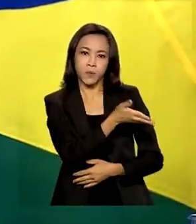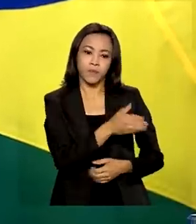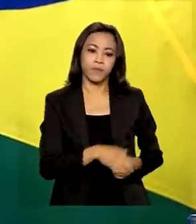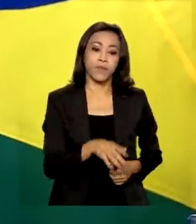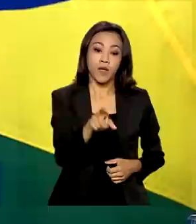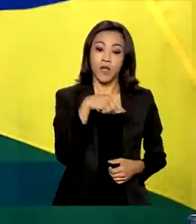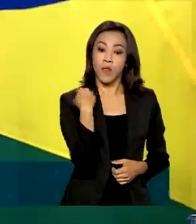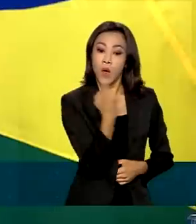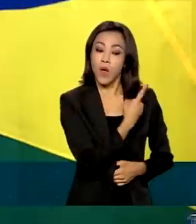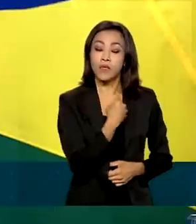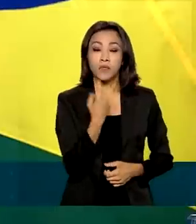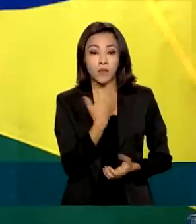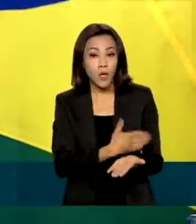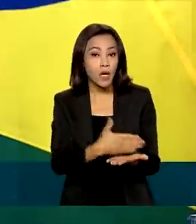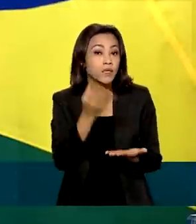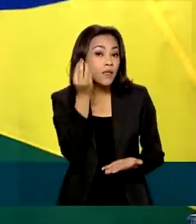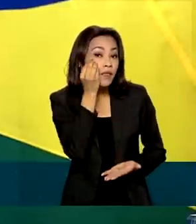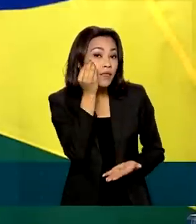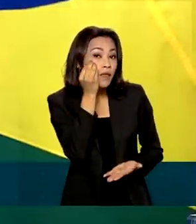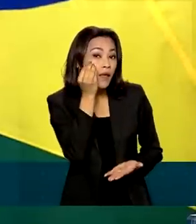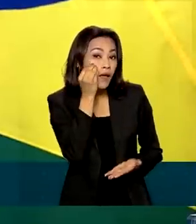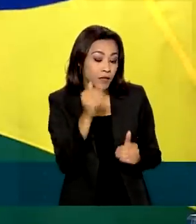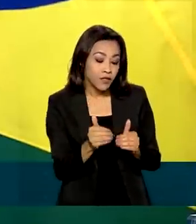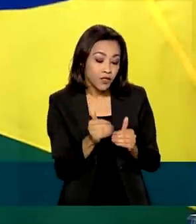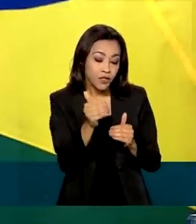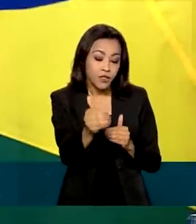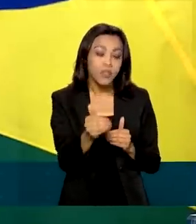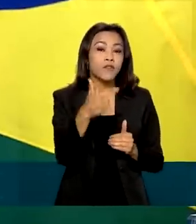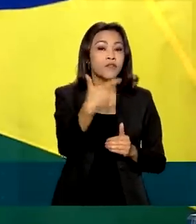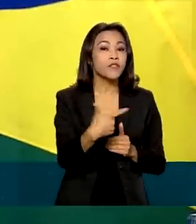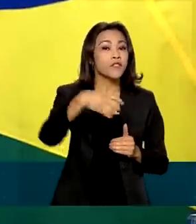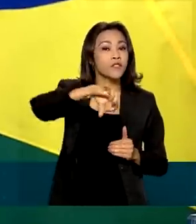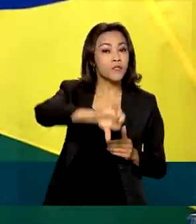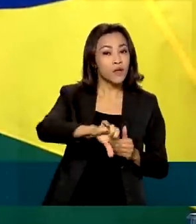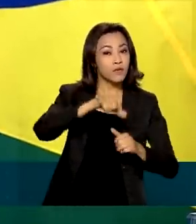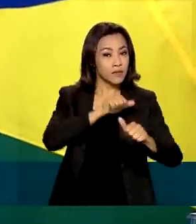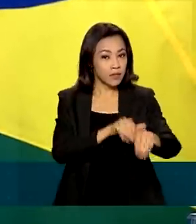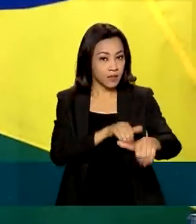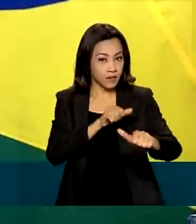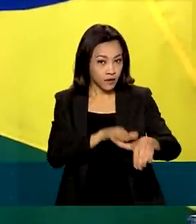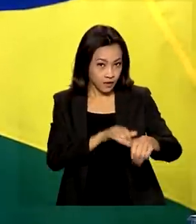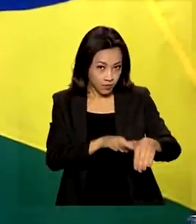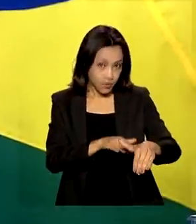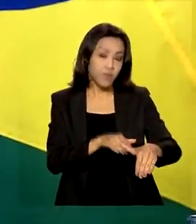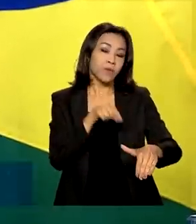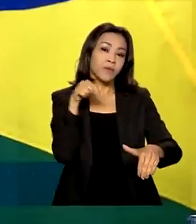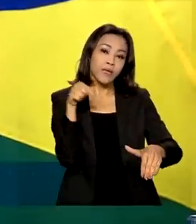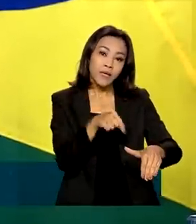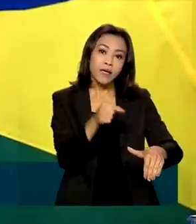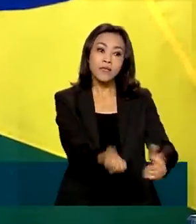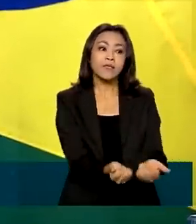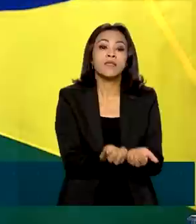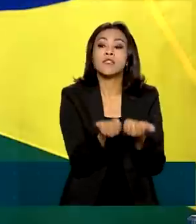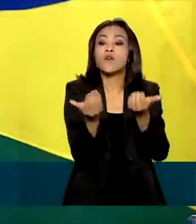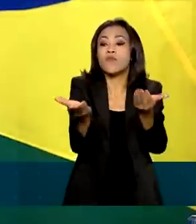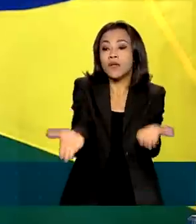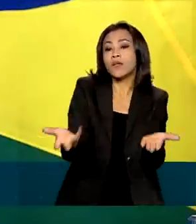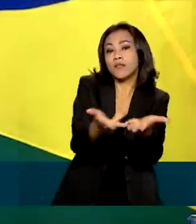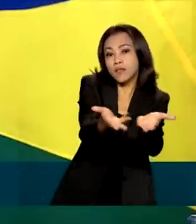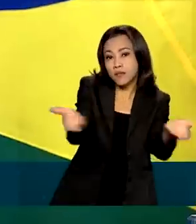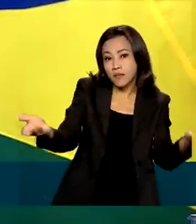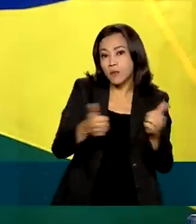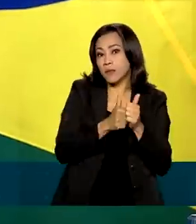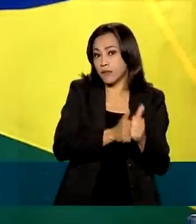como uma fase de testes. A partir do dia 29 de setembro, a prestação do serviço precisa ser feita nos termos